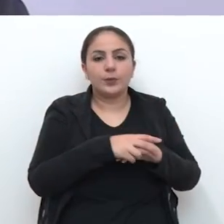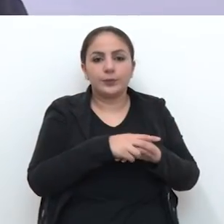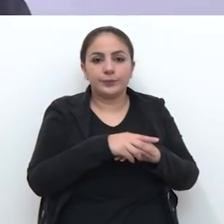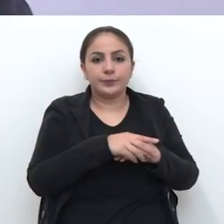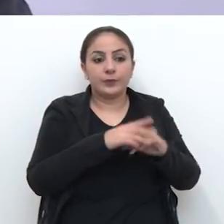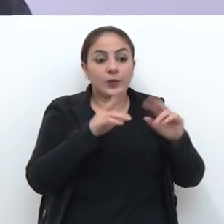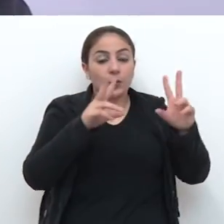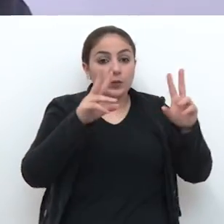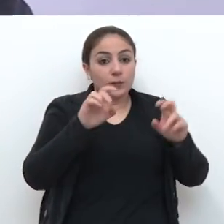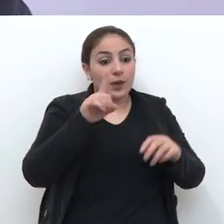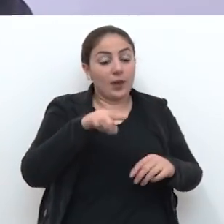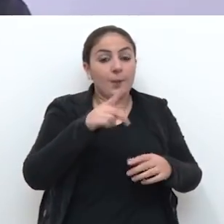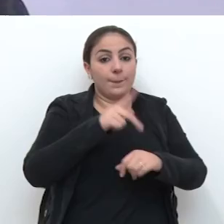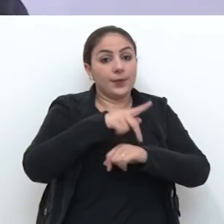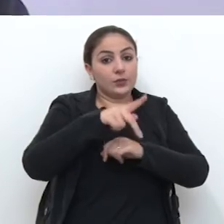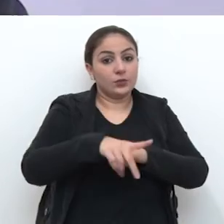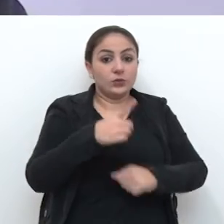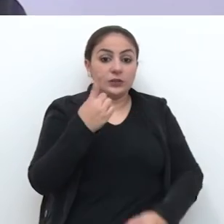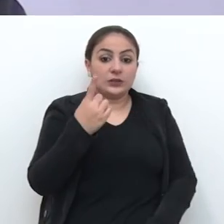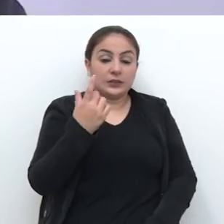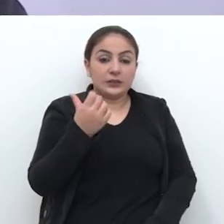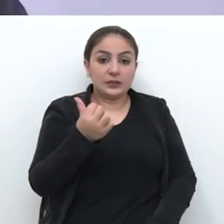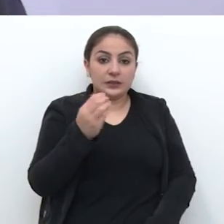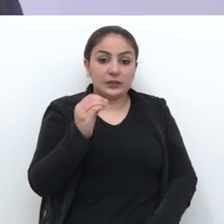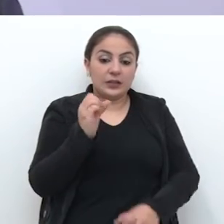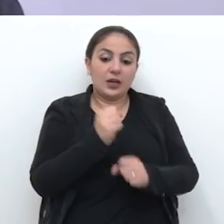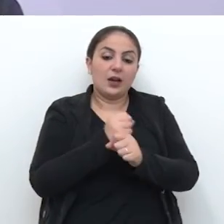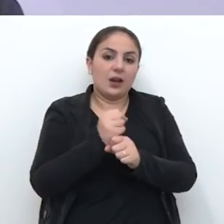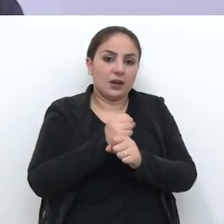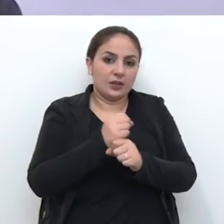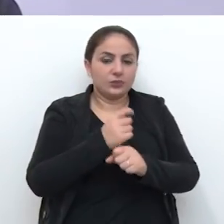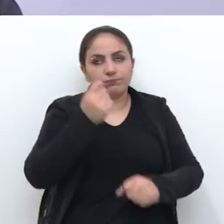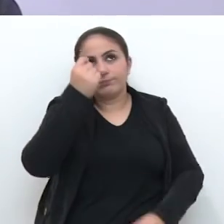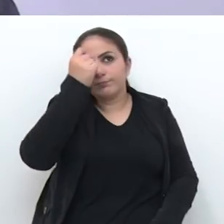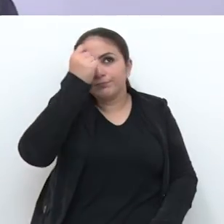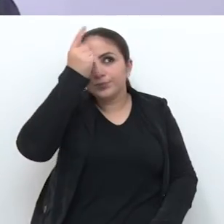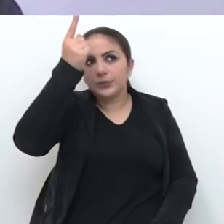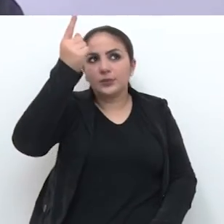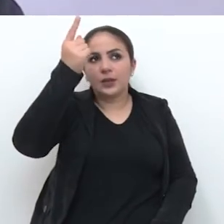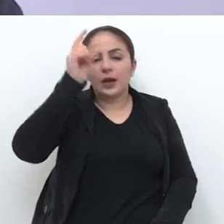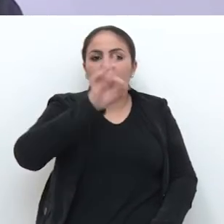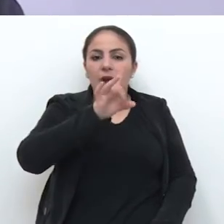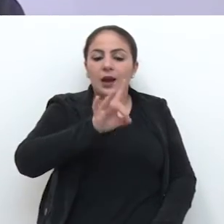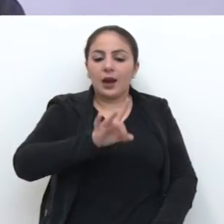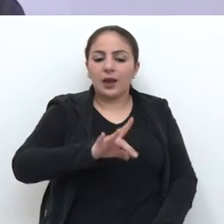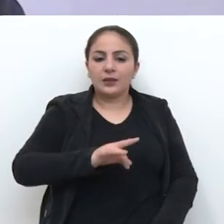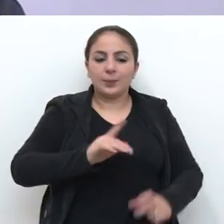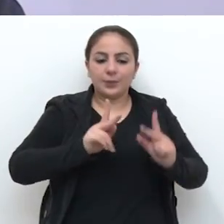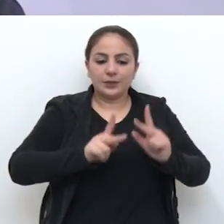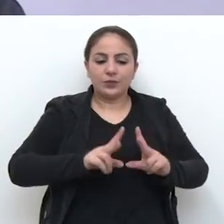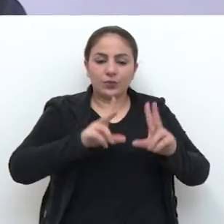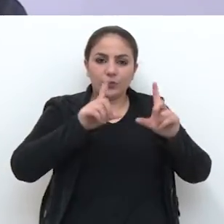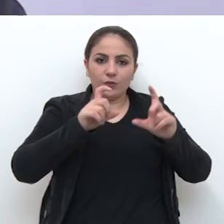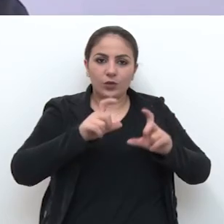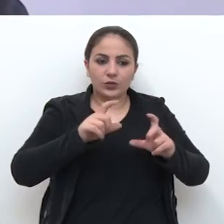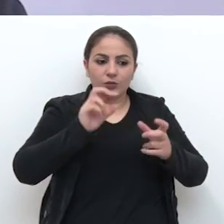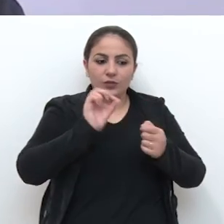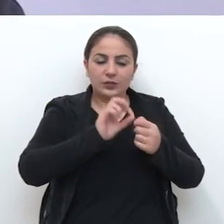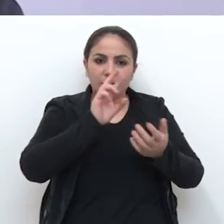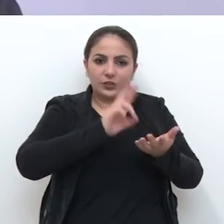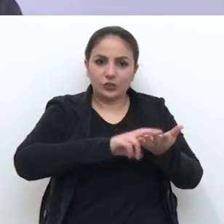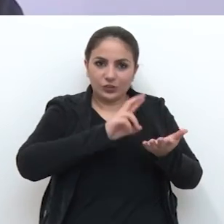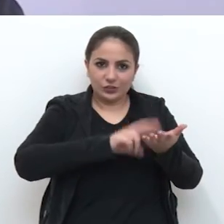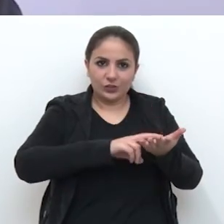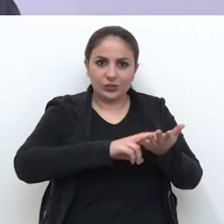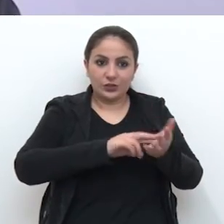O tema é Passo Fundo 160 anos, então vai da criatividade também de cada fotógrafo em retratar